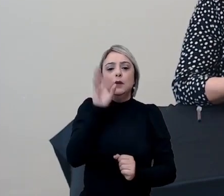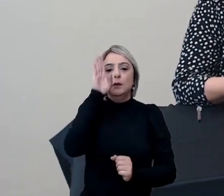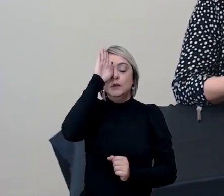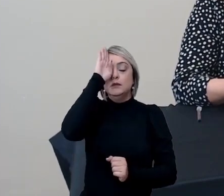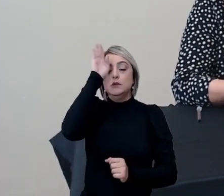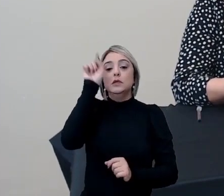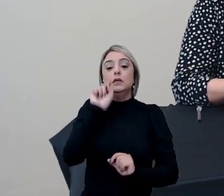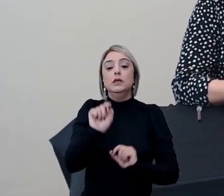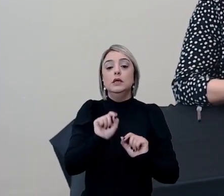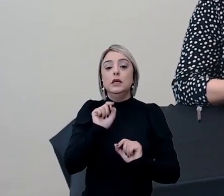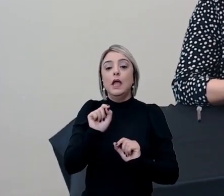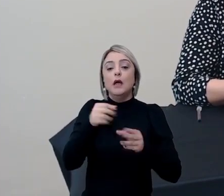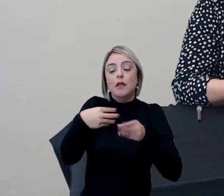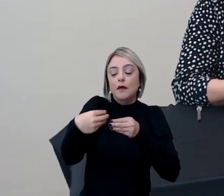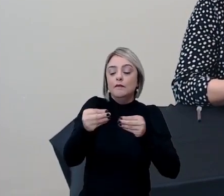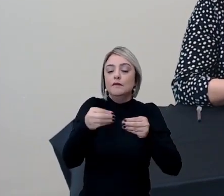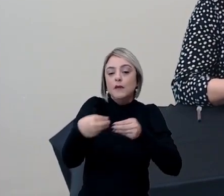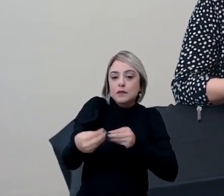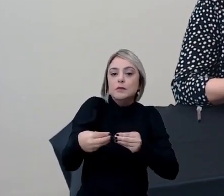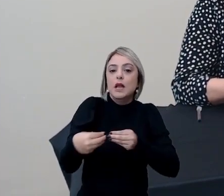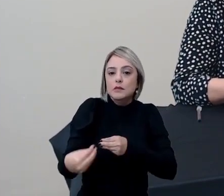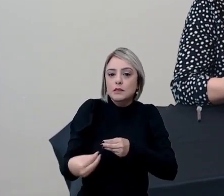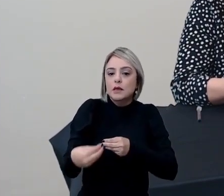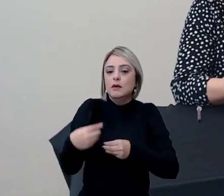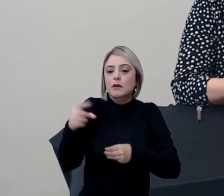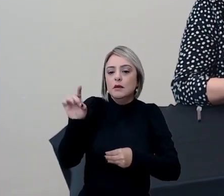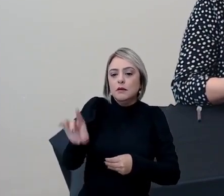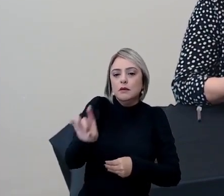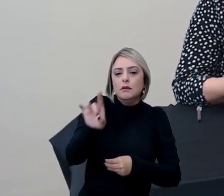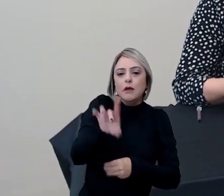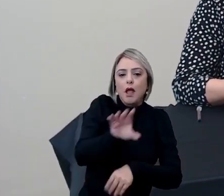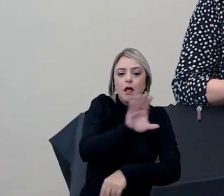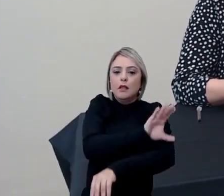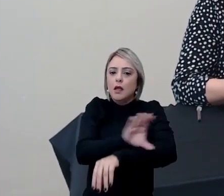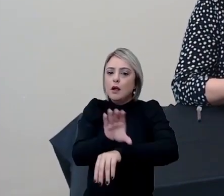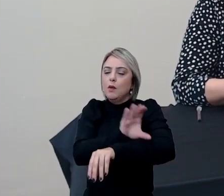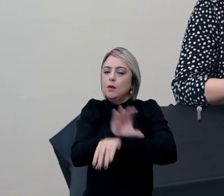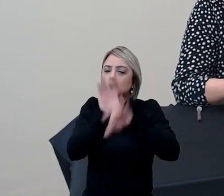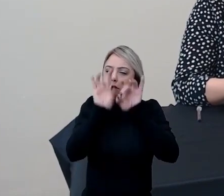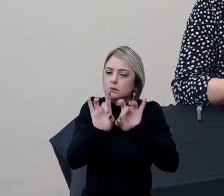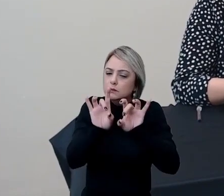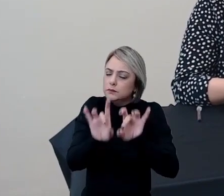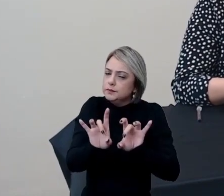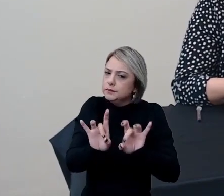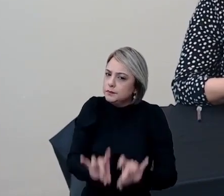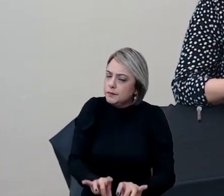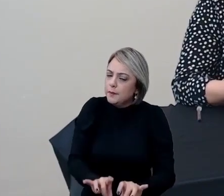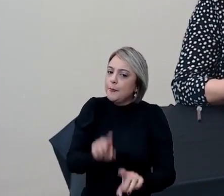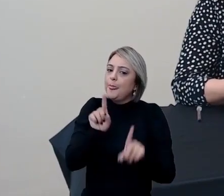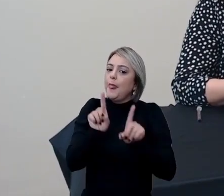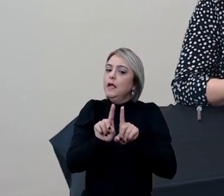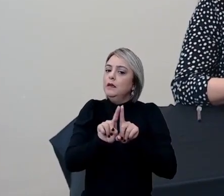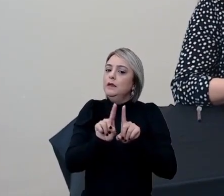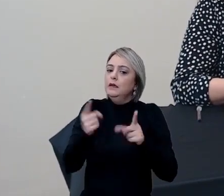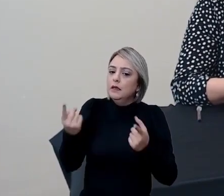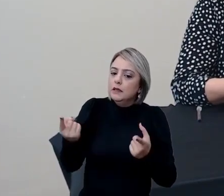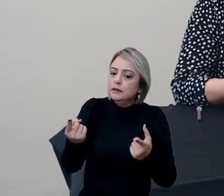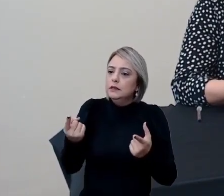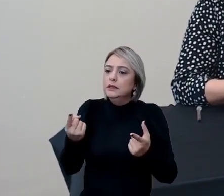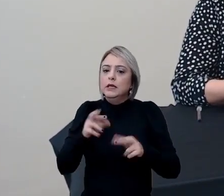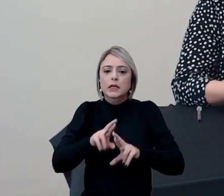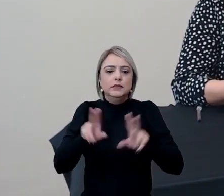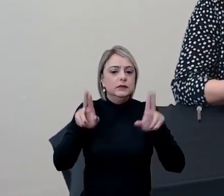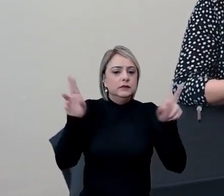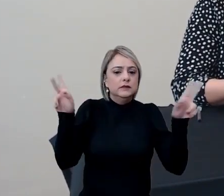princípio também, que é o da flexibilização, cada curso com a sua especificidade e a situação dos